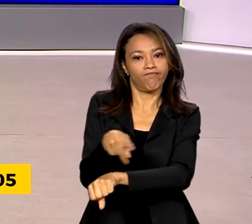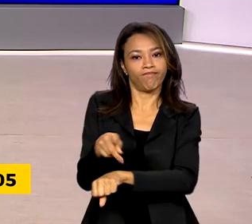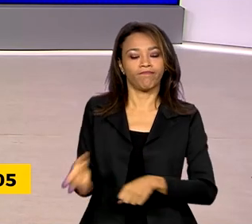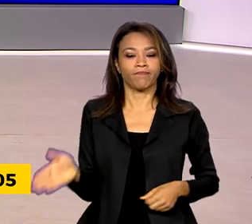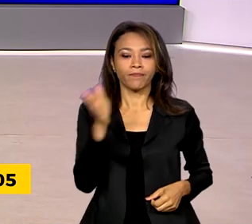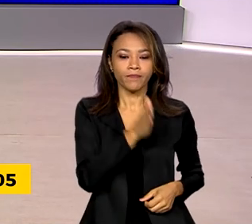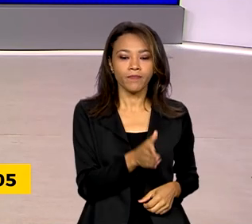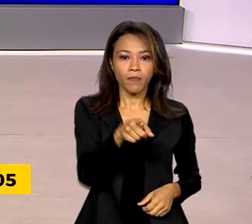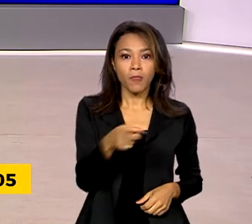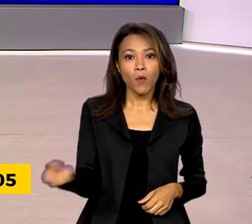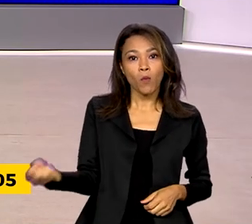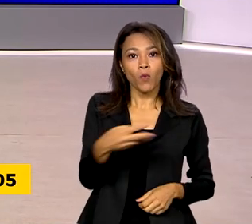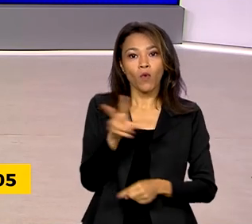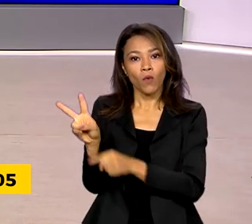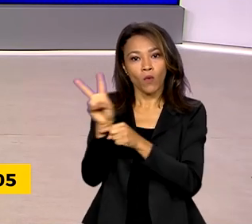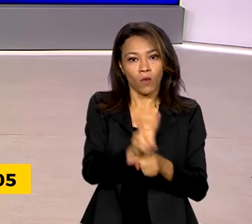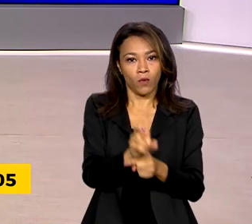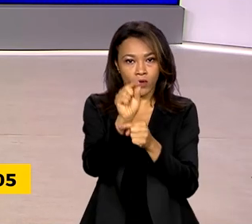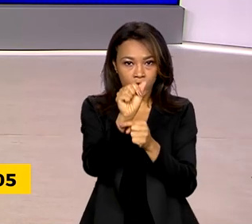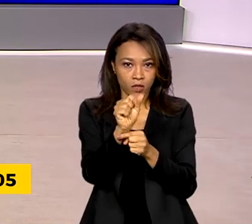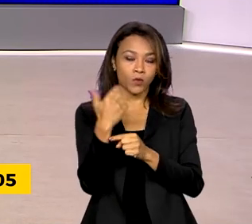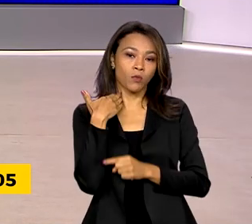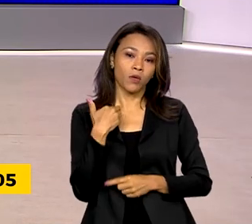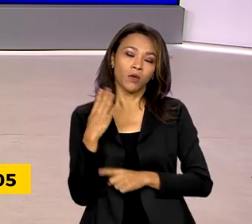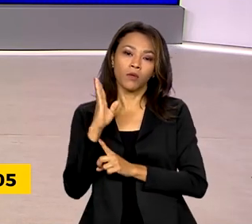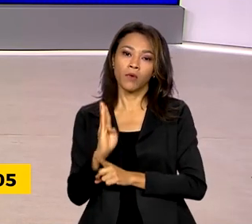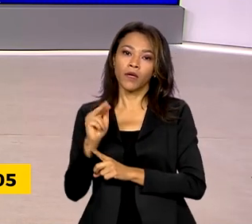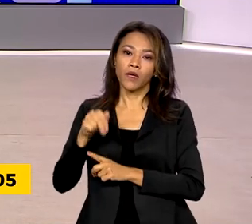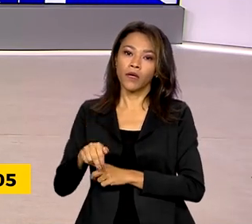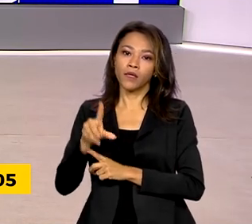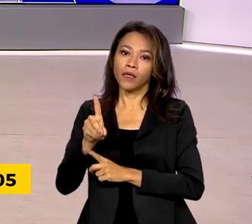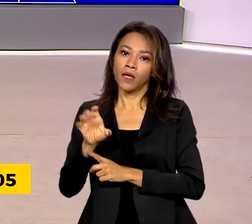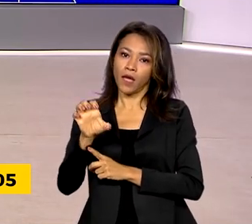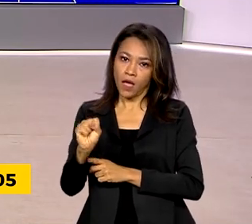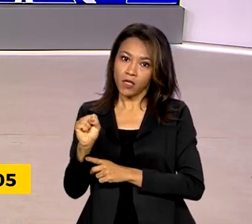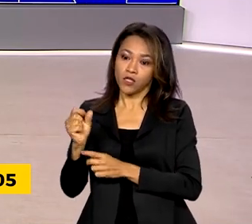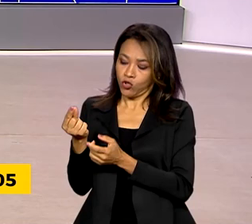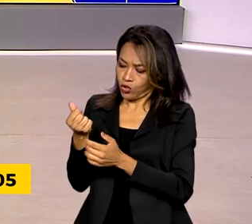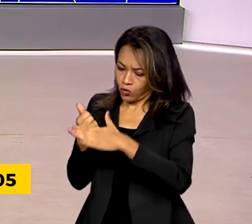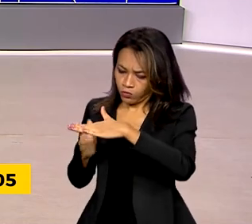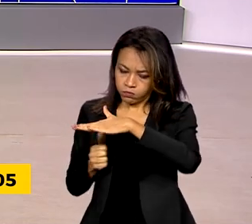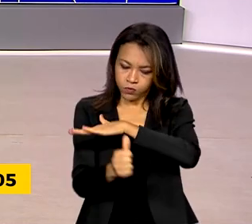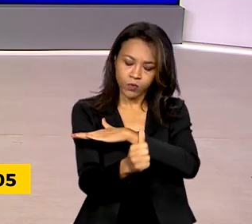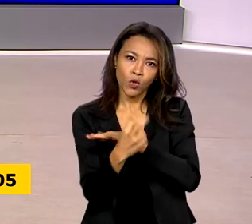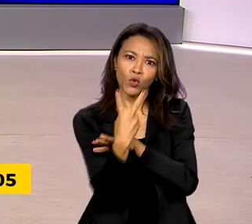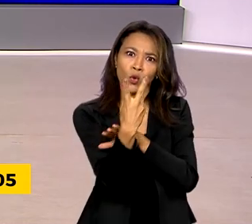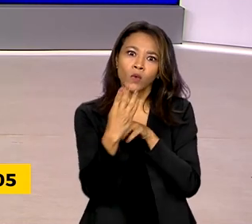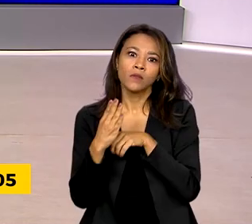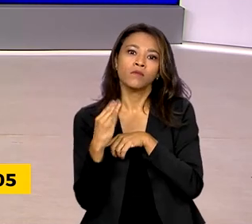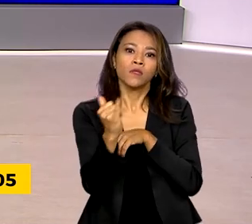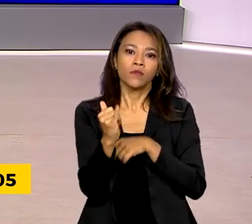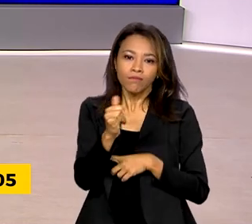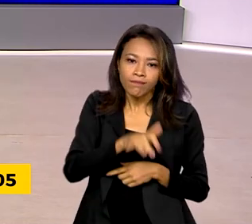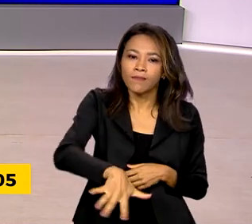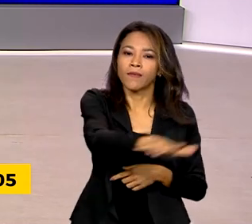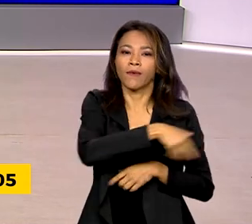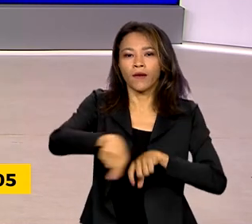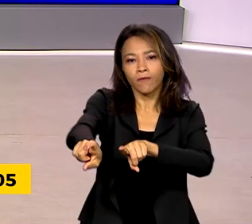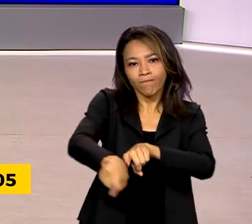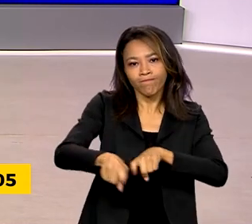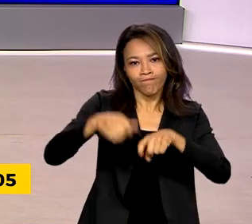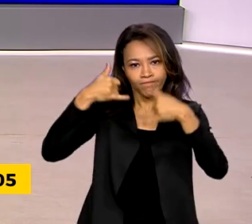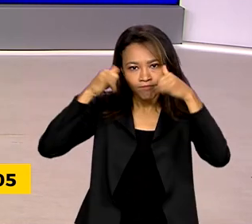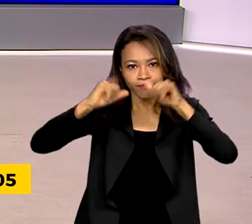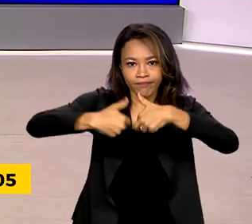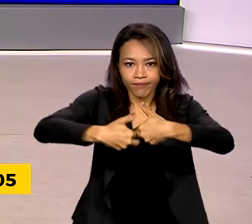Uma nova linha de crédito do BNDES pode injetar até 2 bilhões de reais no setor agropecuário. A novidade